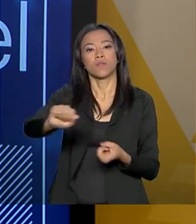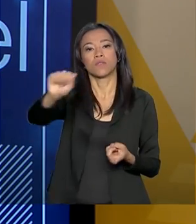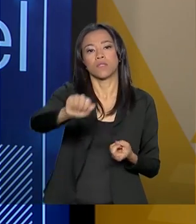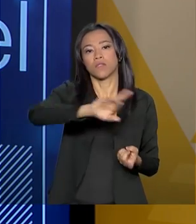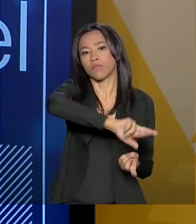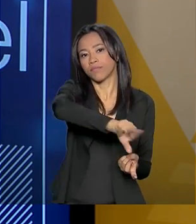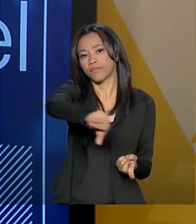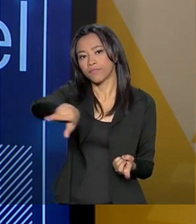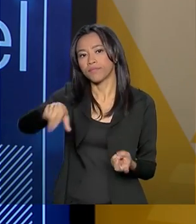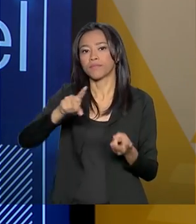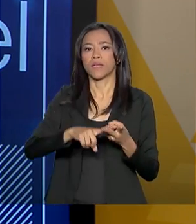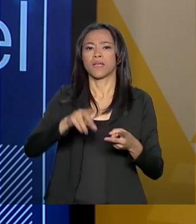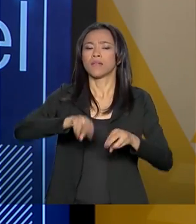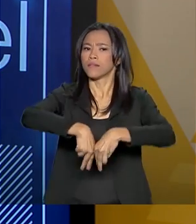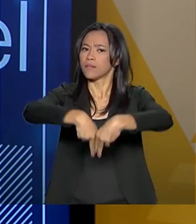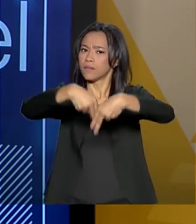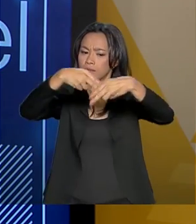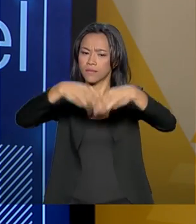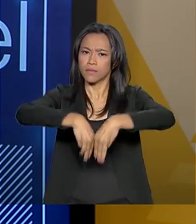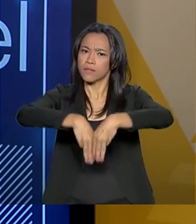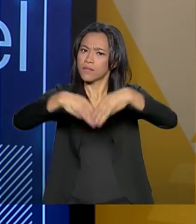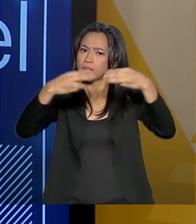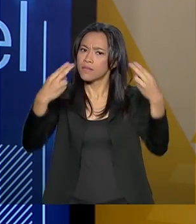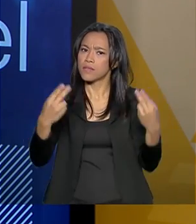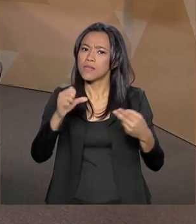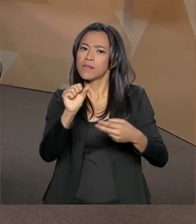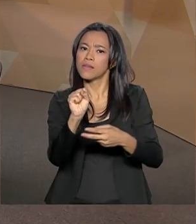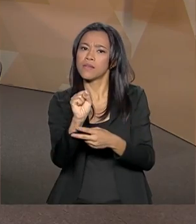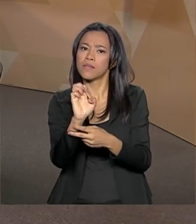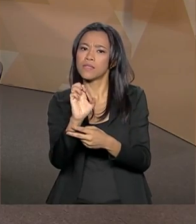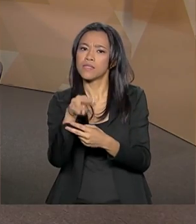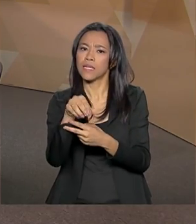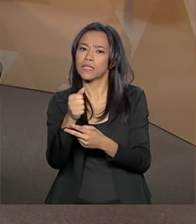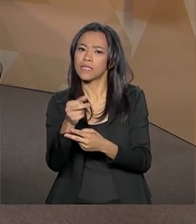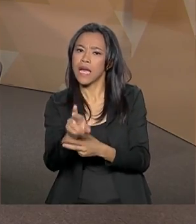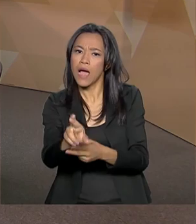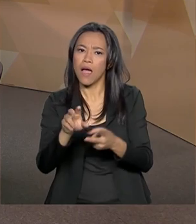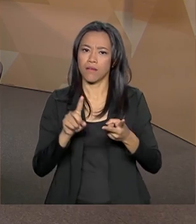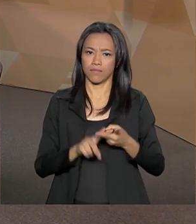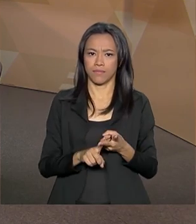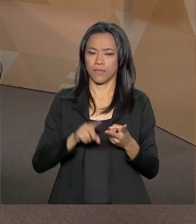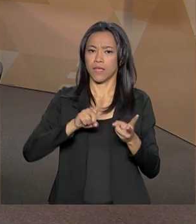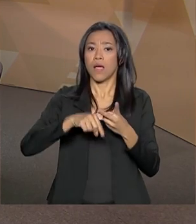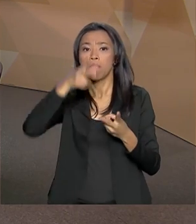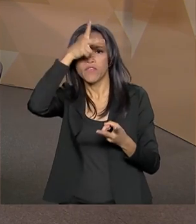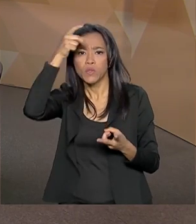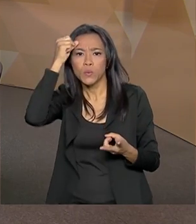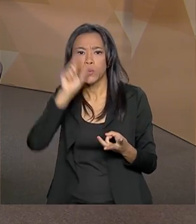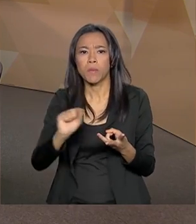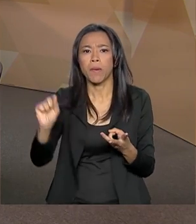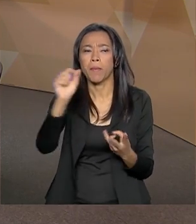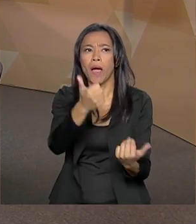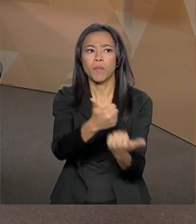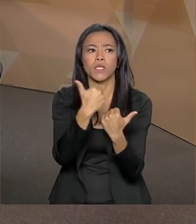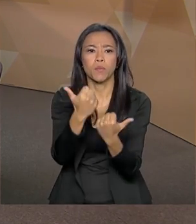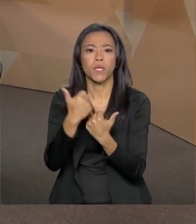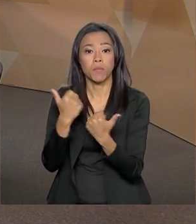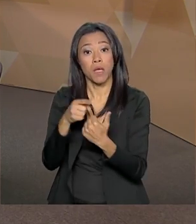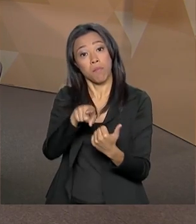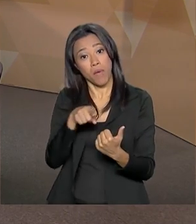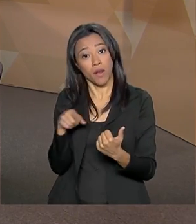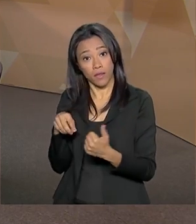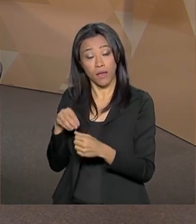Senar, junto às prefeituras, para adaptar parte da tecnologia desenvolvida pela Embrapa